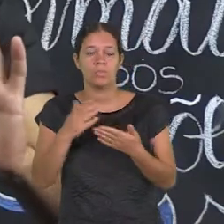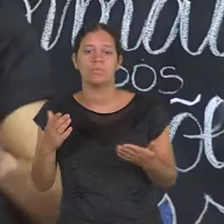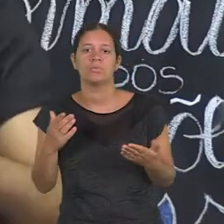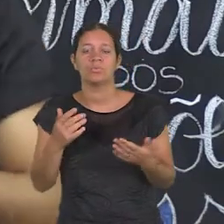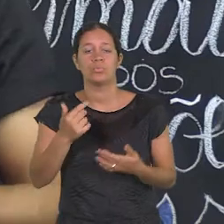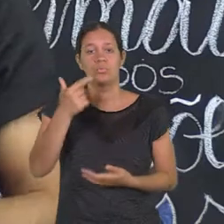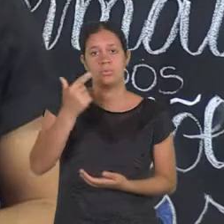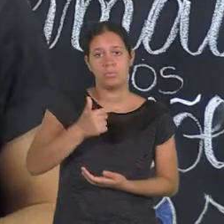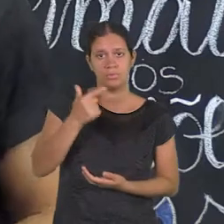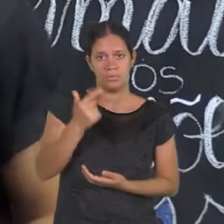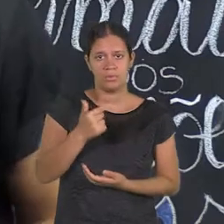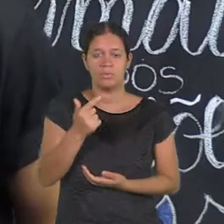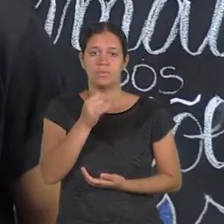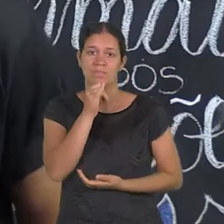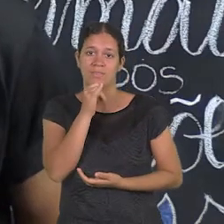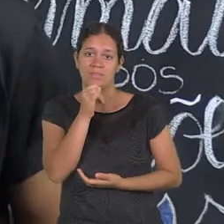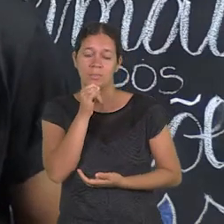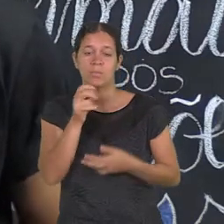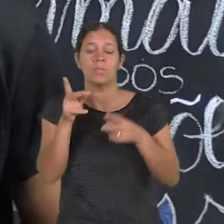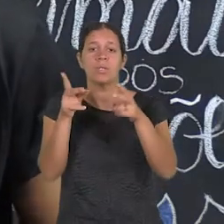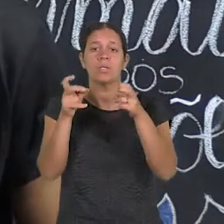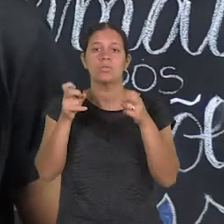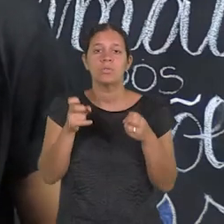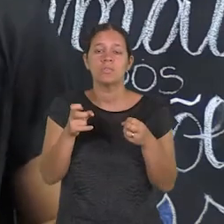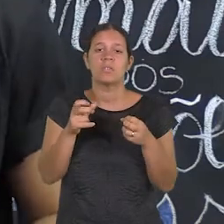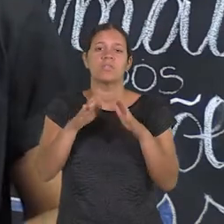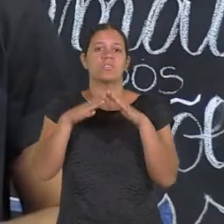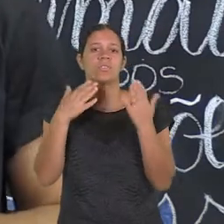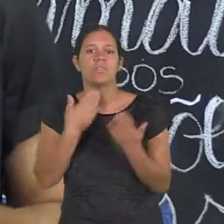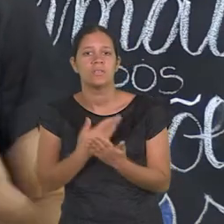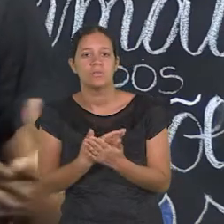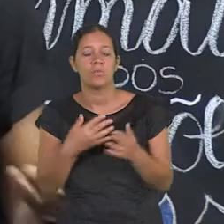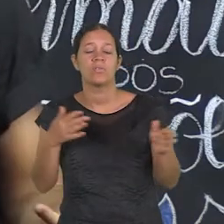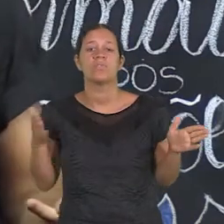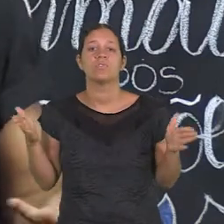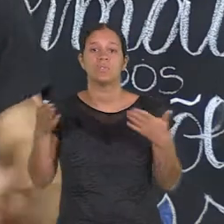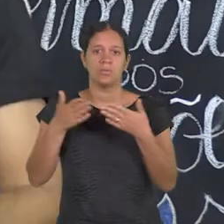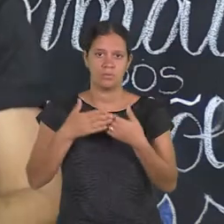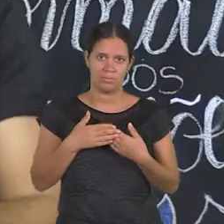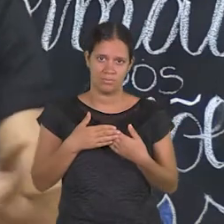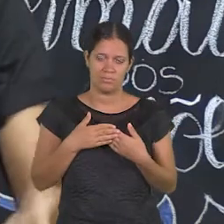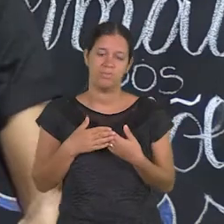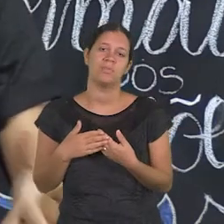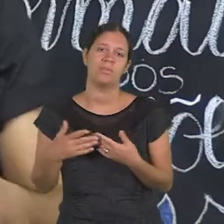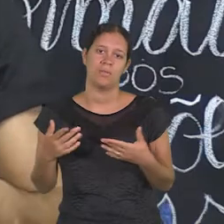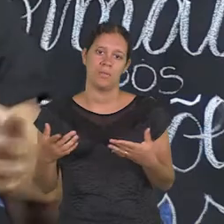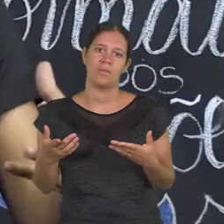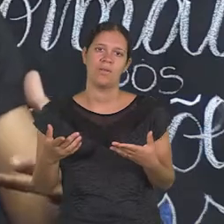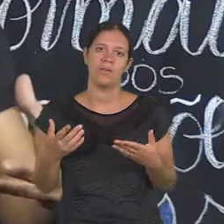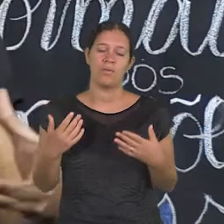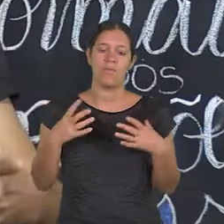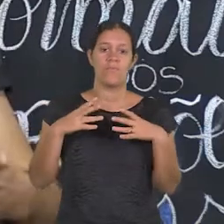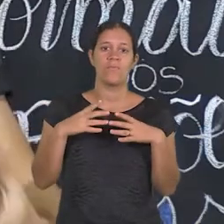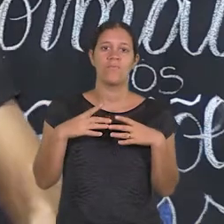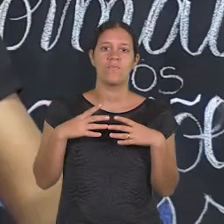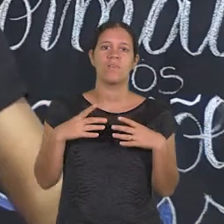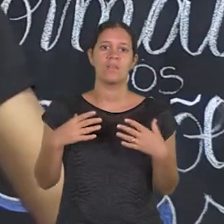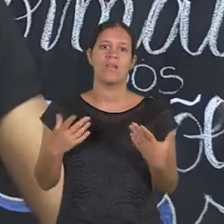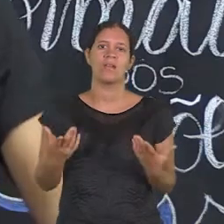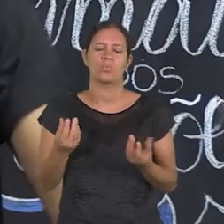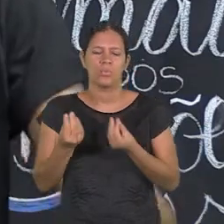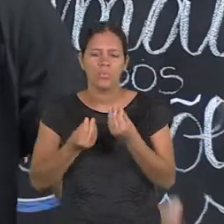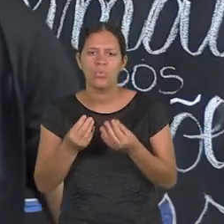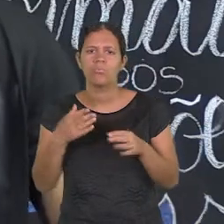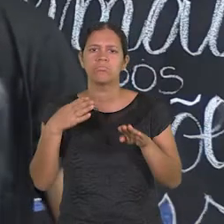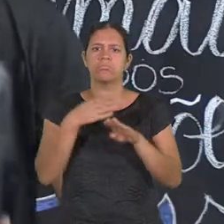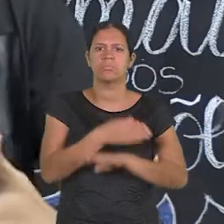a situação inicial. No segundo quadrinho, por exemplo, a gente percebe que a escola está fechada e que é um feriado. Ou seja, um problema. Como é essa criança foi